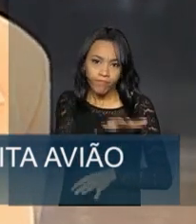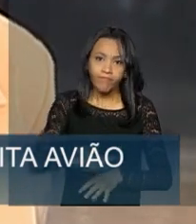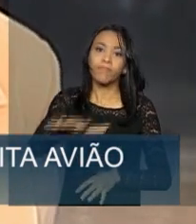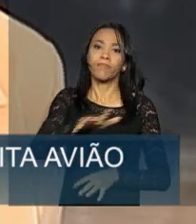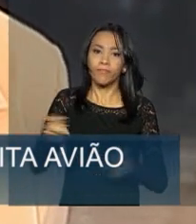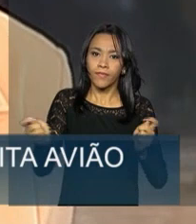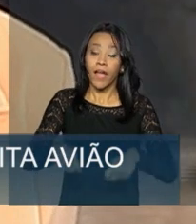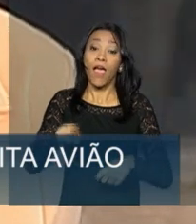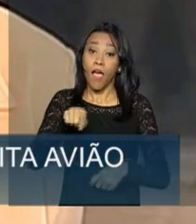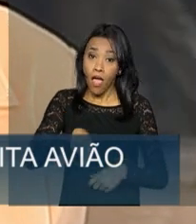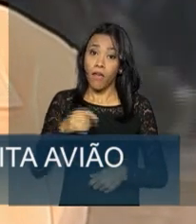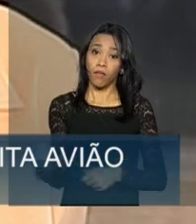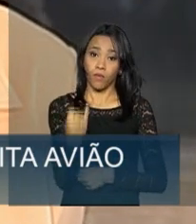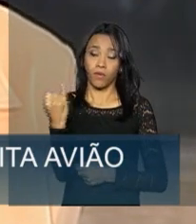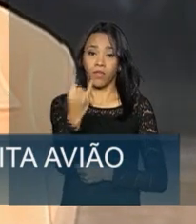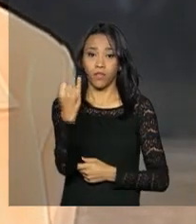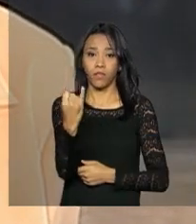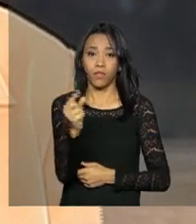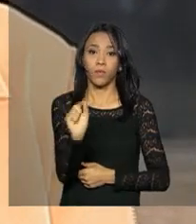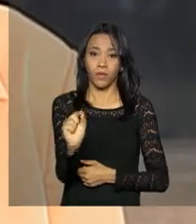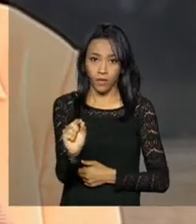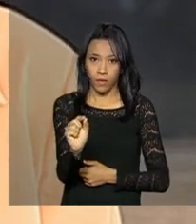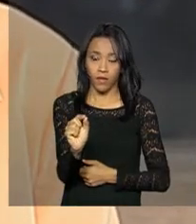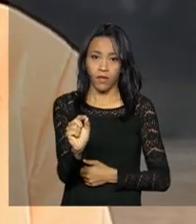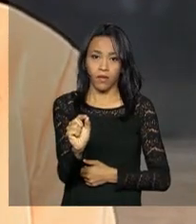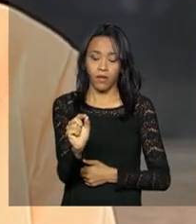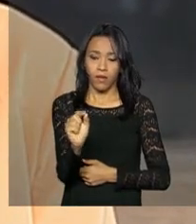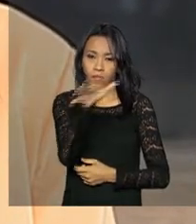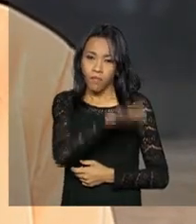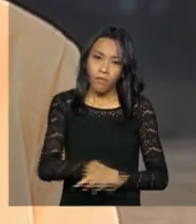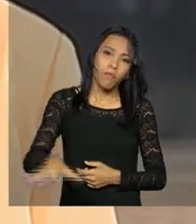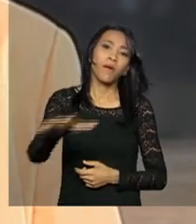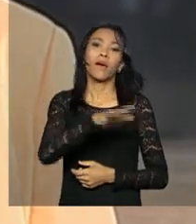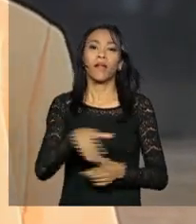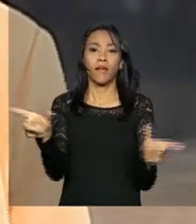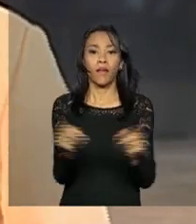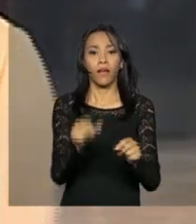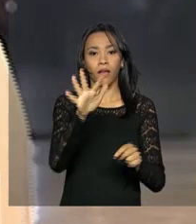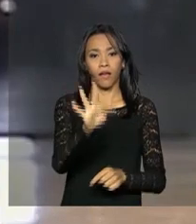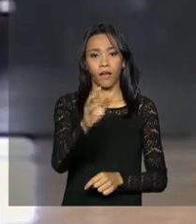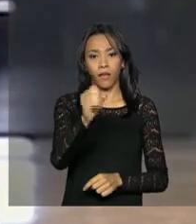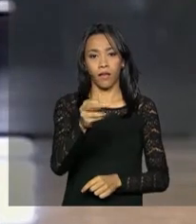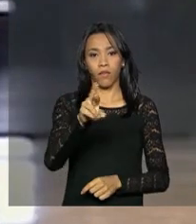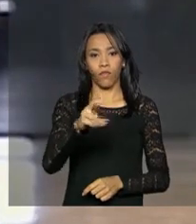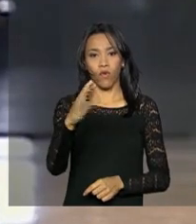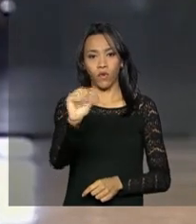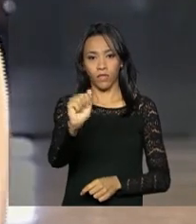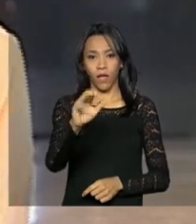dúvida, também importante para a Força Aérea Brasileira, que será um